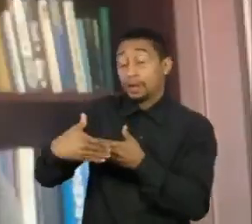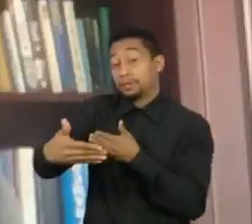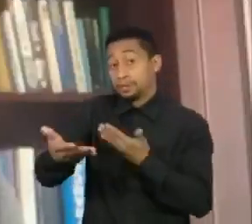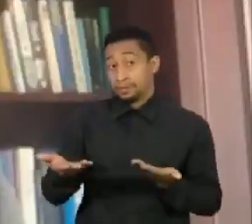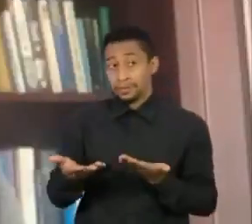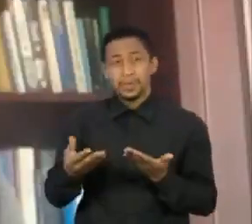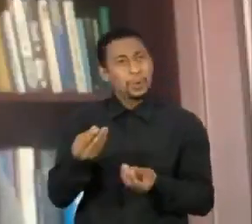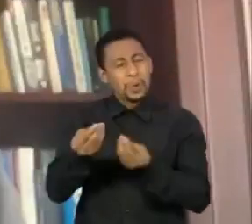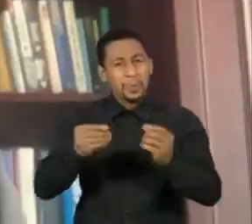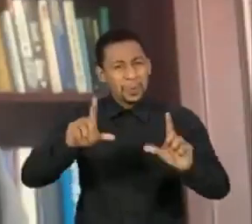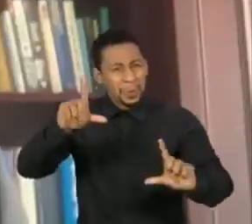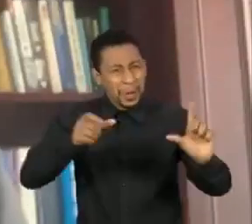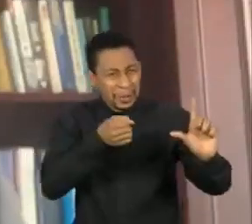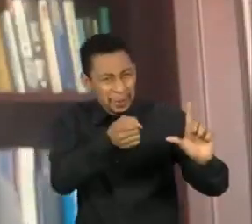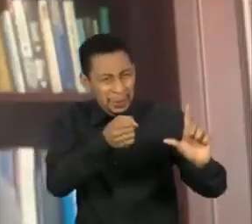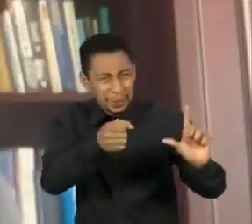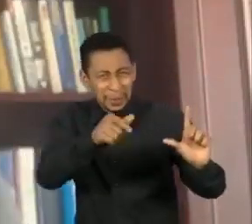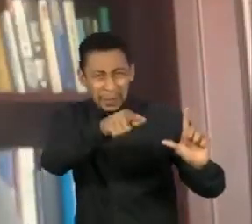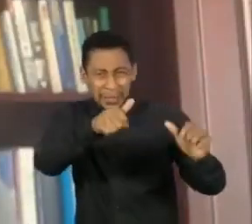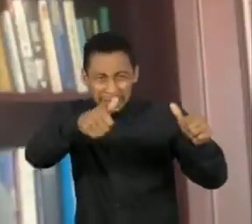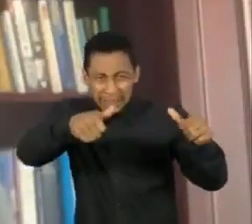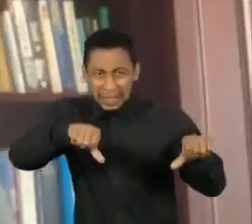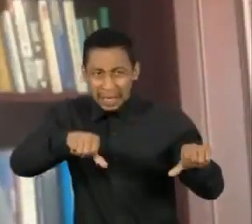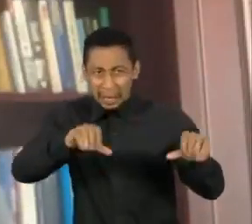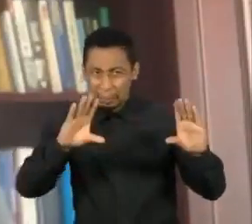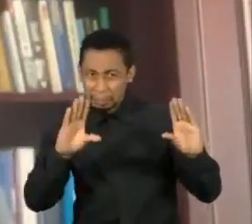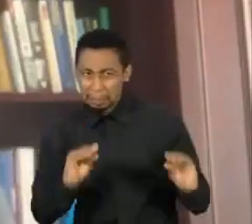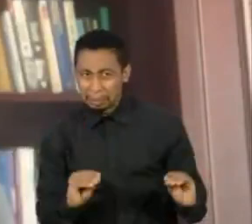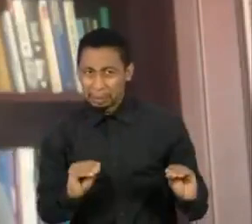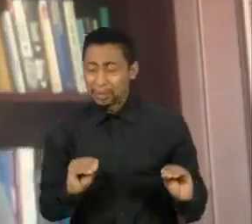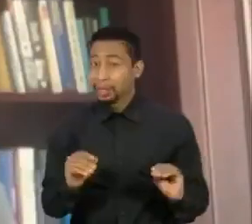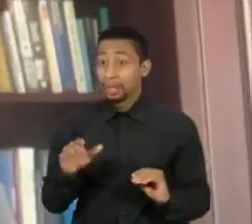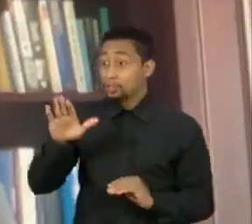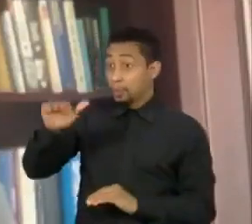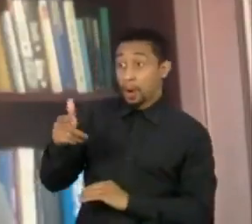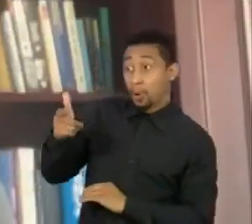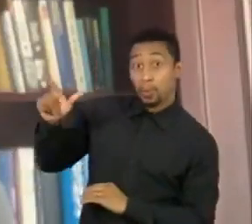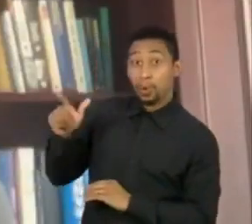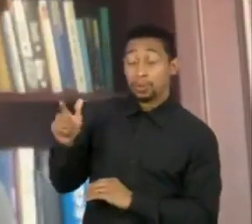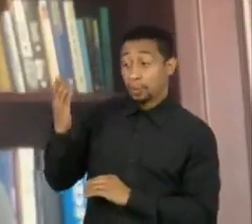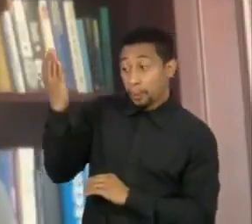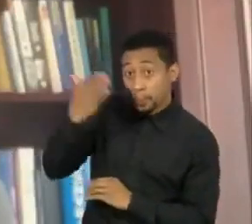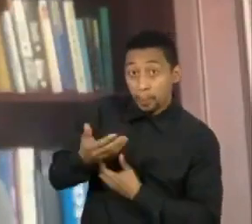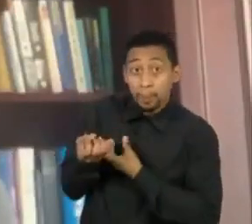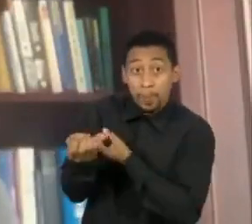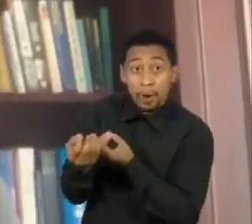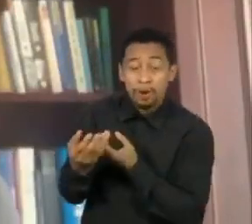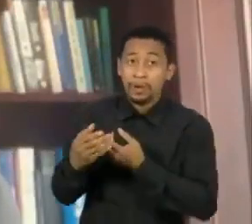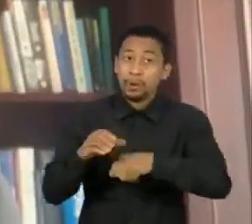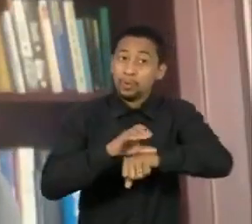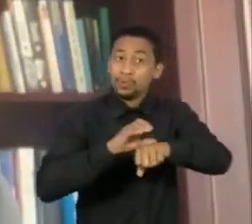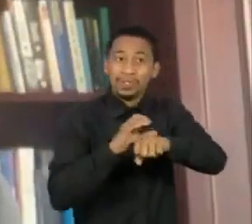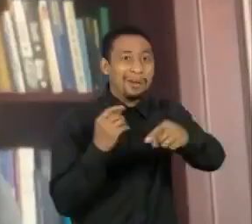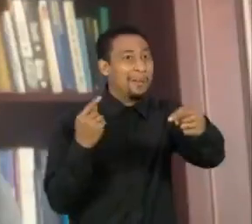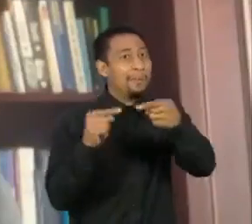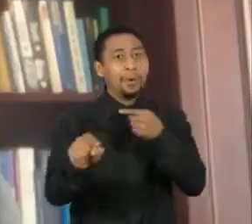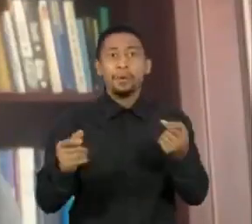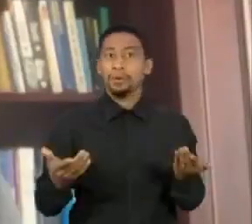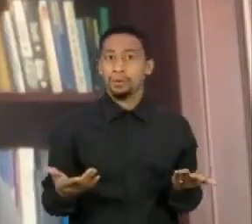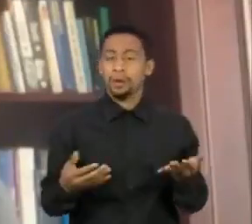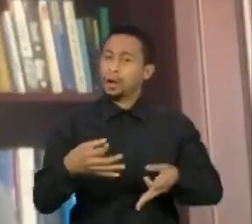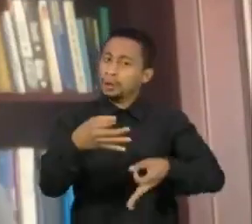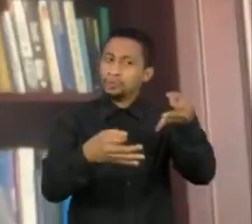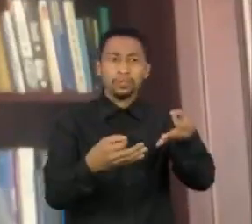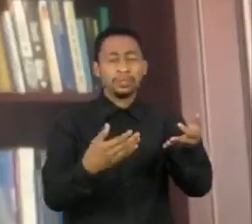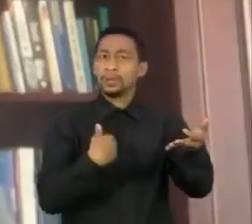Censurar uma matéria em caráter liminar, sem ouvir a outra parte, isso confronta a nossa Constituição e confronta o nosso ordenamento jurídico.